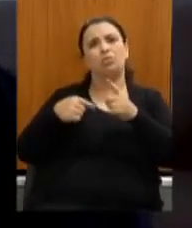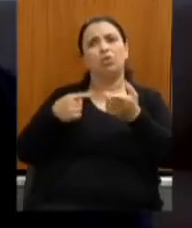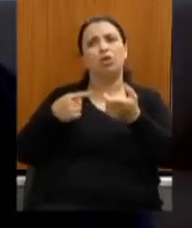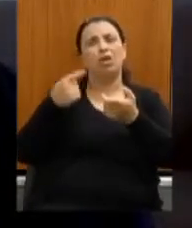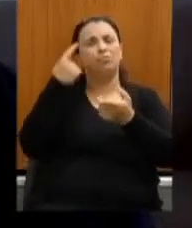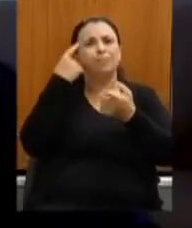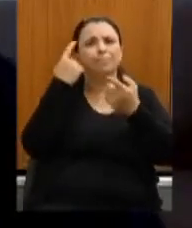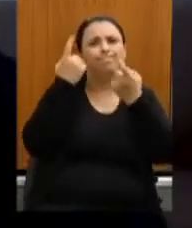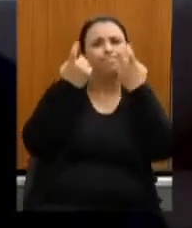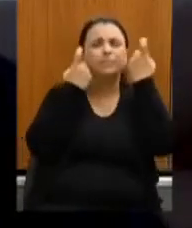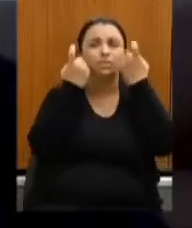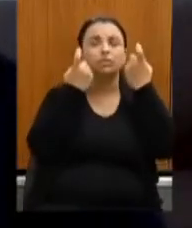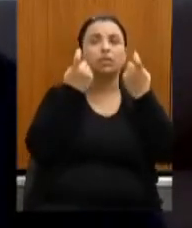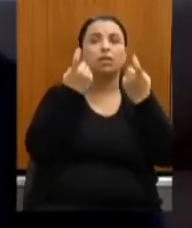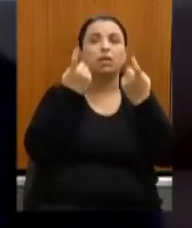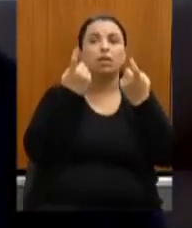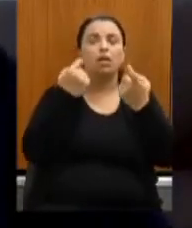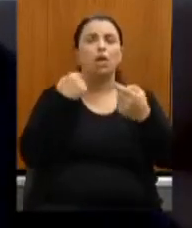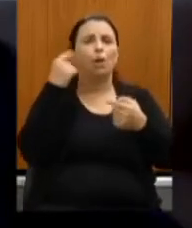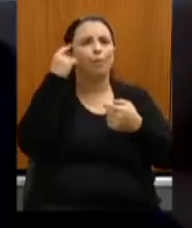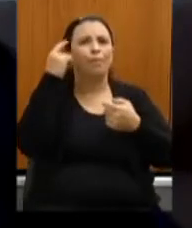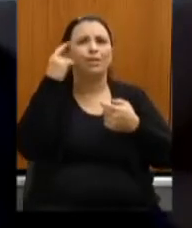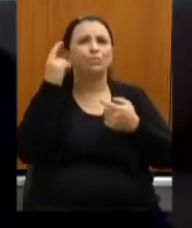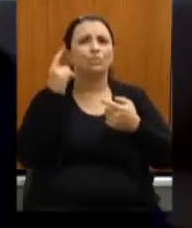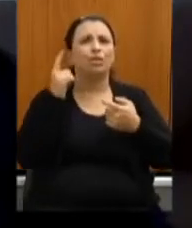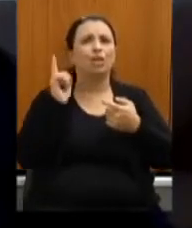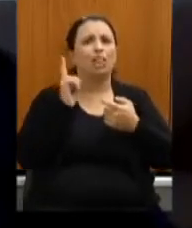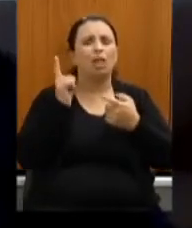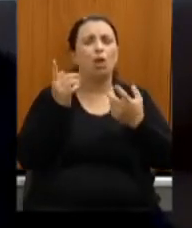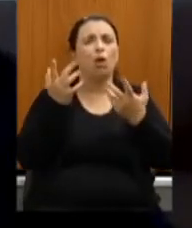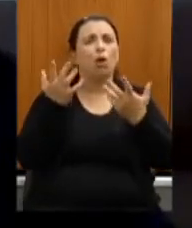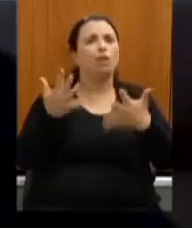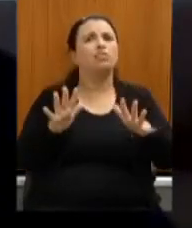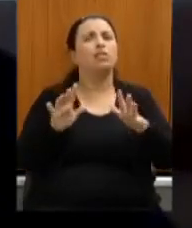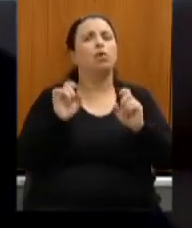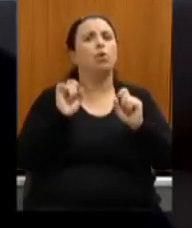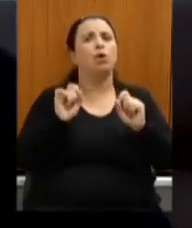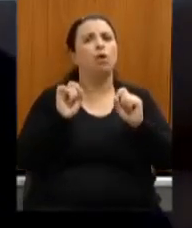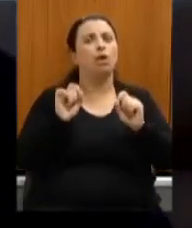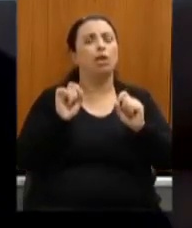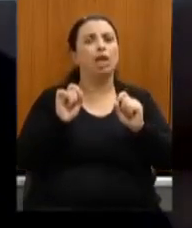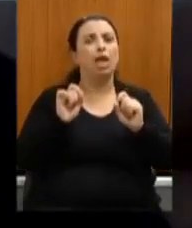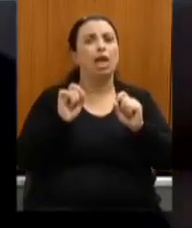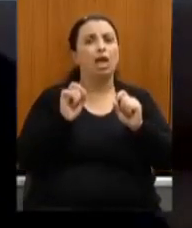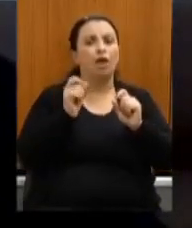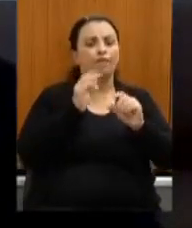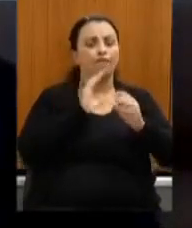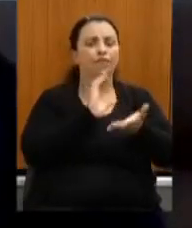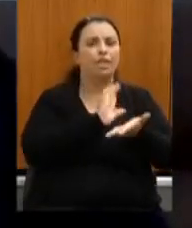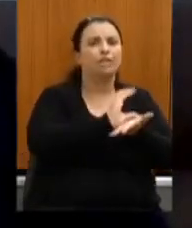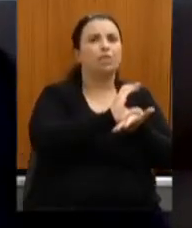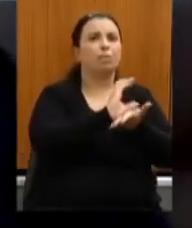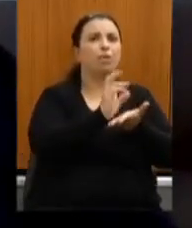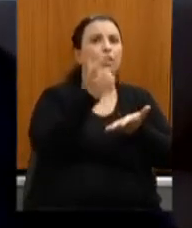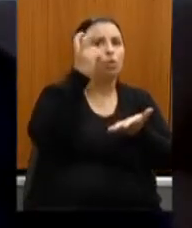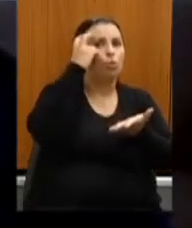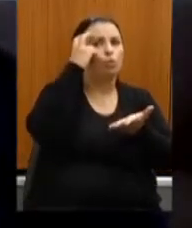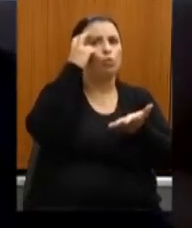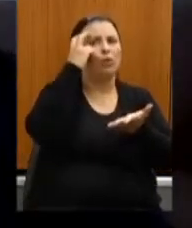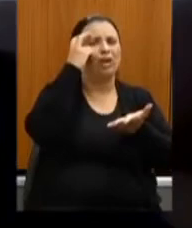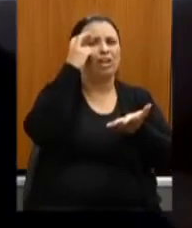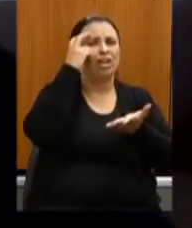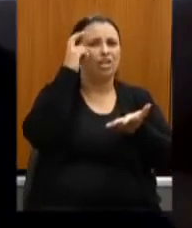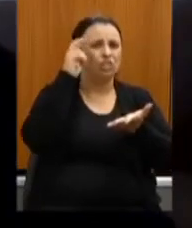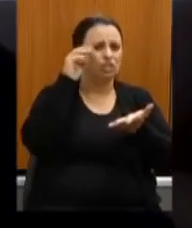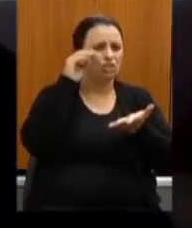acho inadmissível nós vivemos com tanta penúria no financiamento da cultura aliás financiamento de tudo